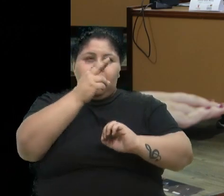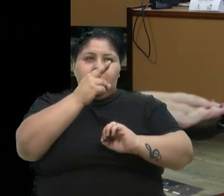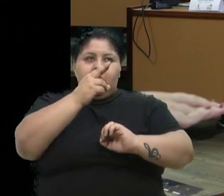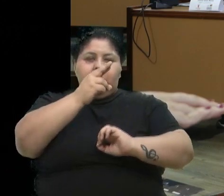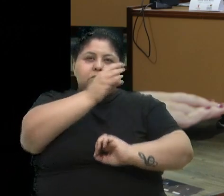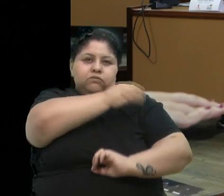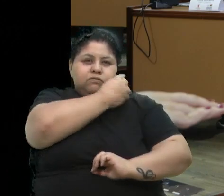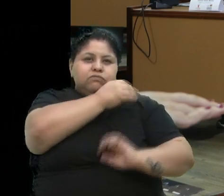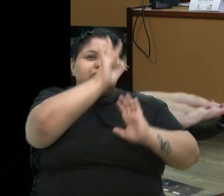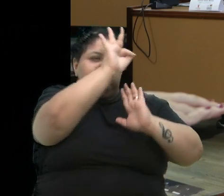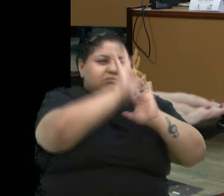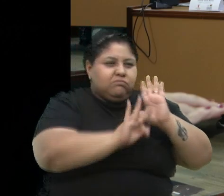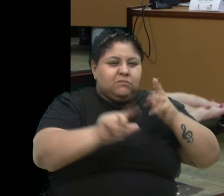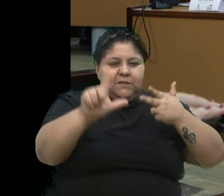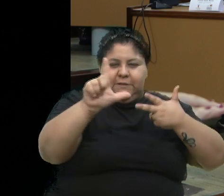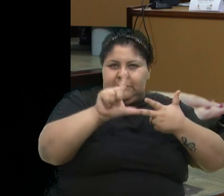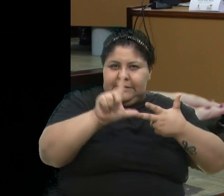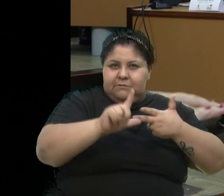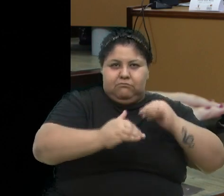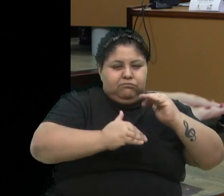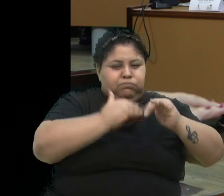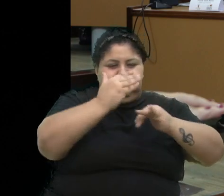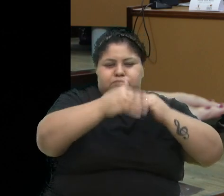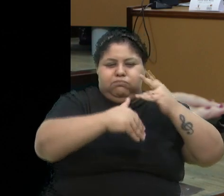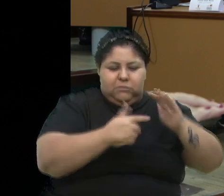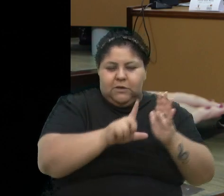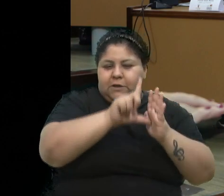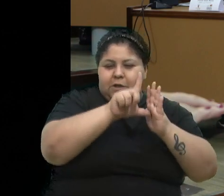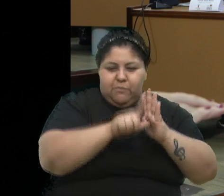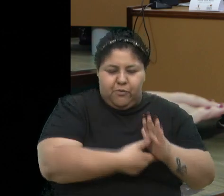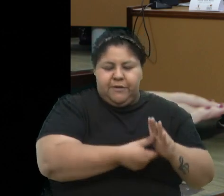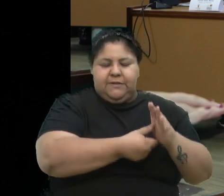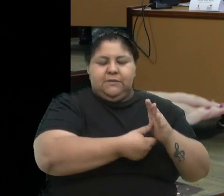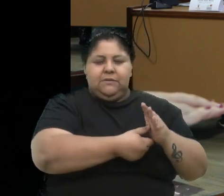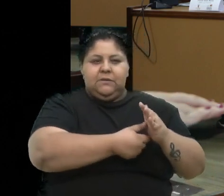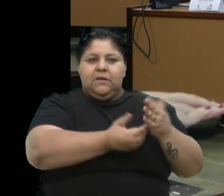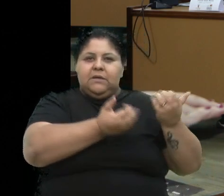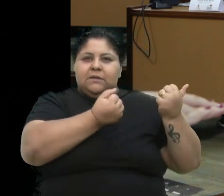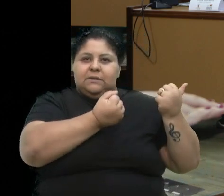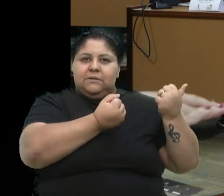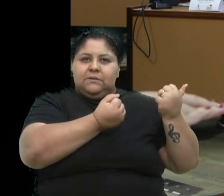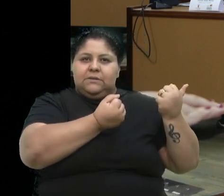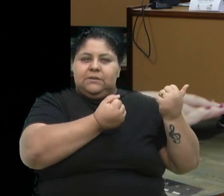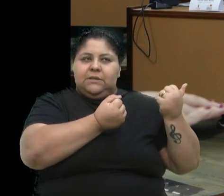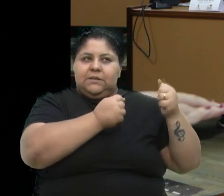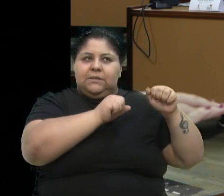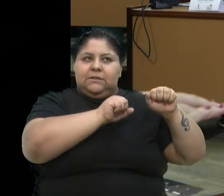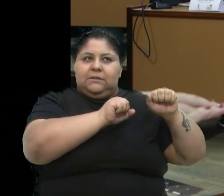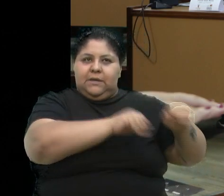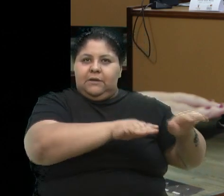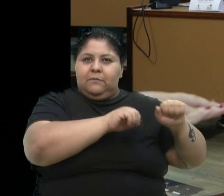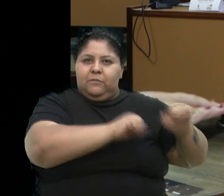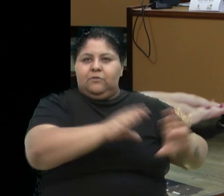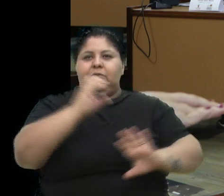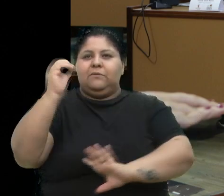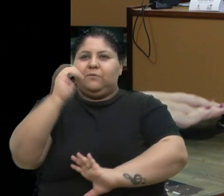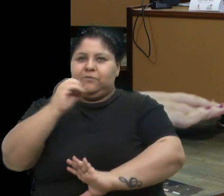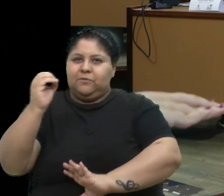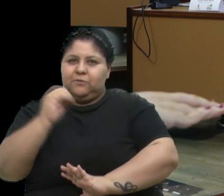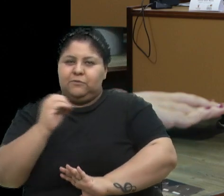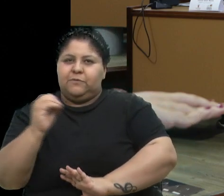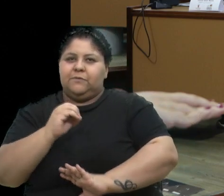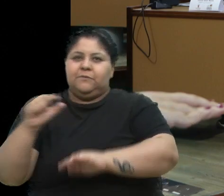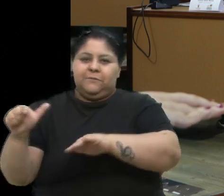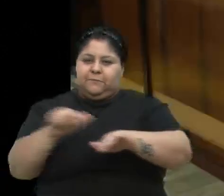legislativos, e aí vai adiante, depois setembro, outubro, enfim, o ensaio que eu comentei com os colegas vereadores aqui na semana passada,